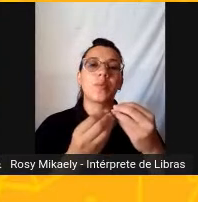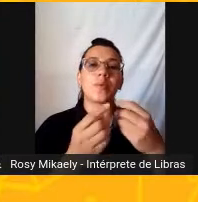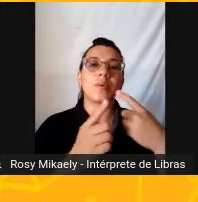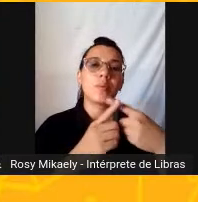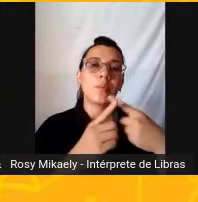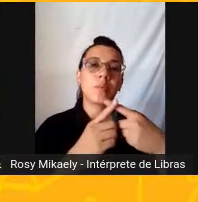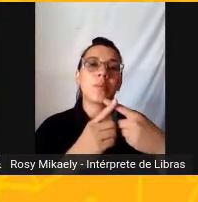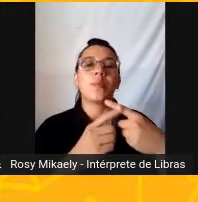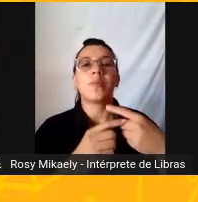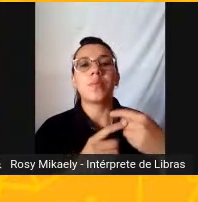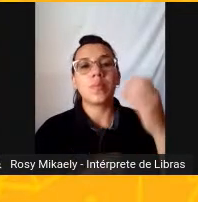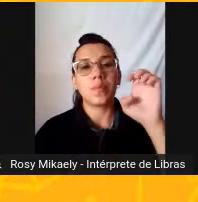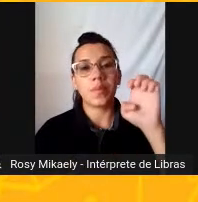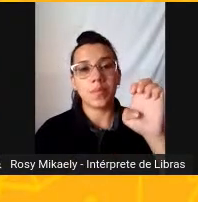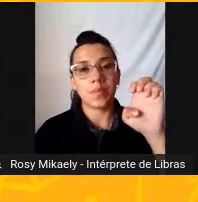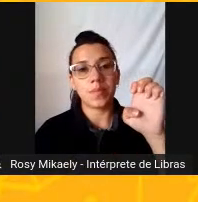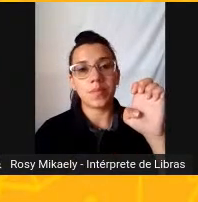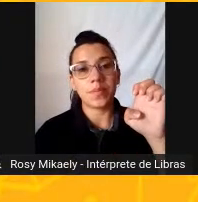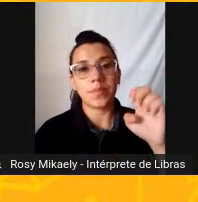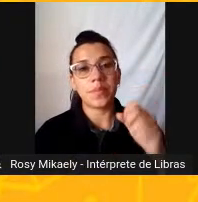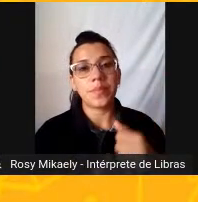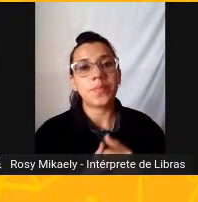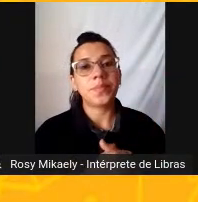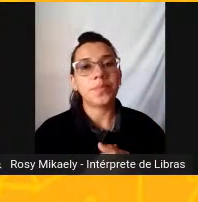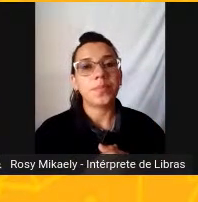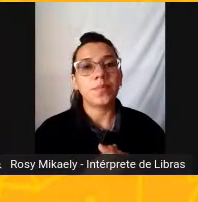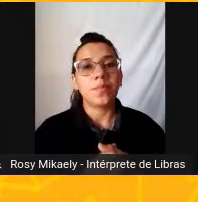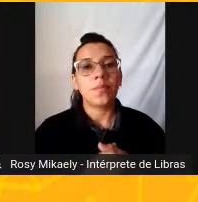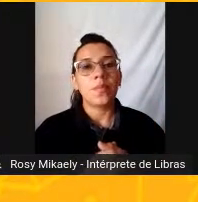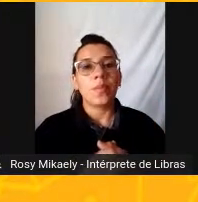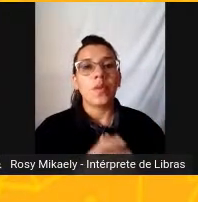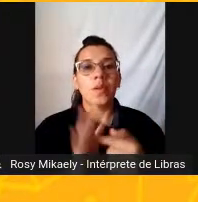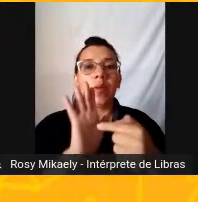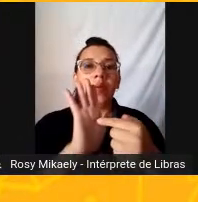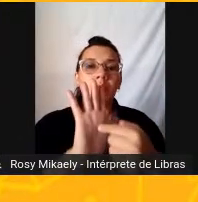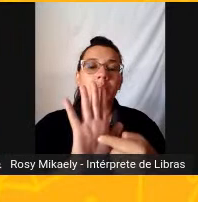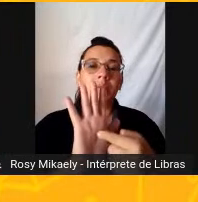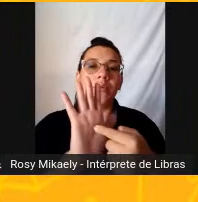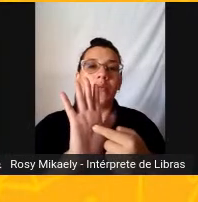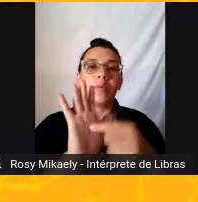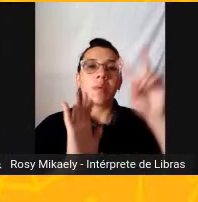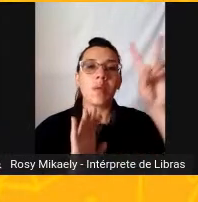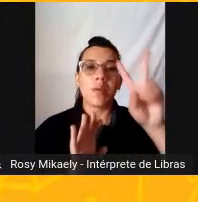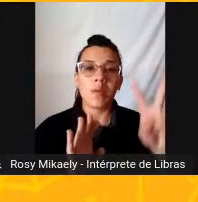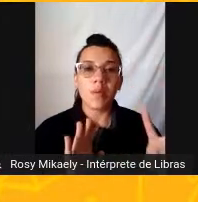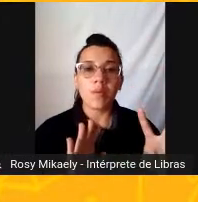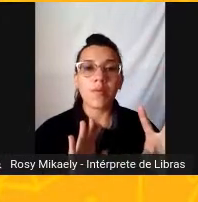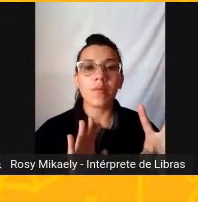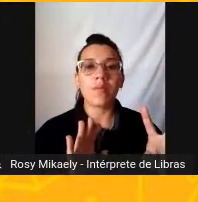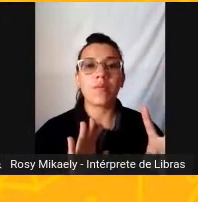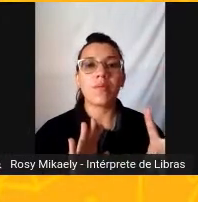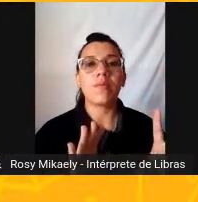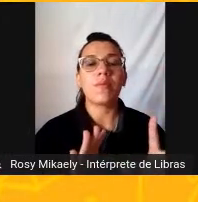errar A questão metalinguística Se justifica Pela valorização Do efeito De estranhamento Causado no público